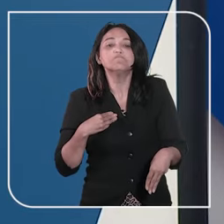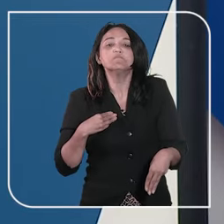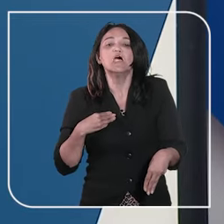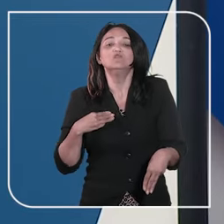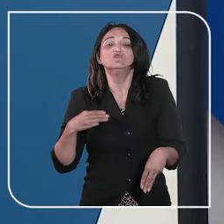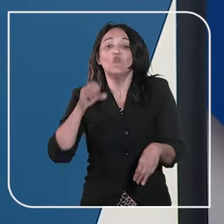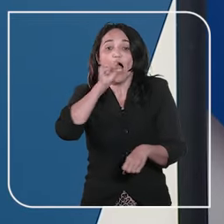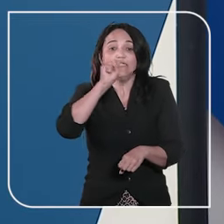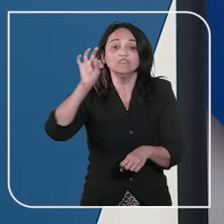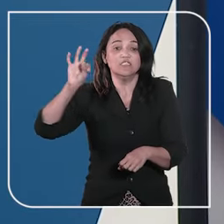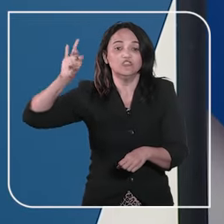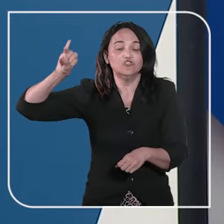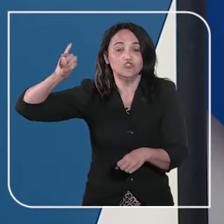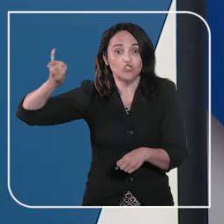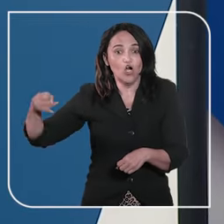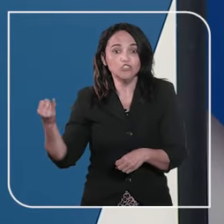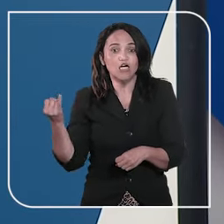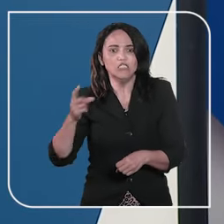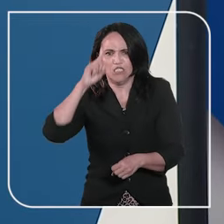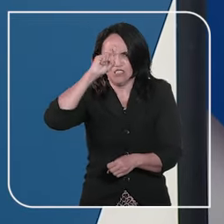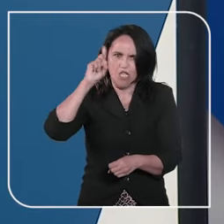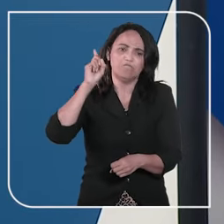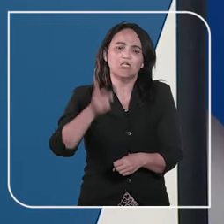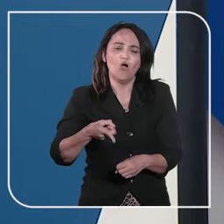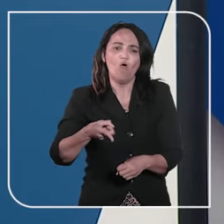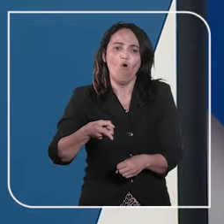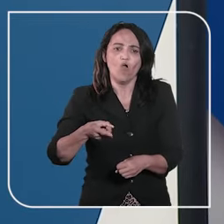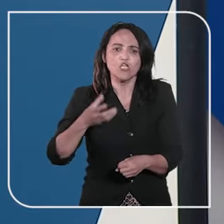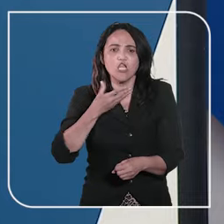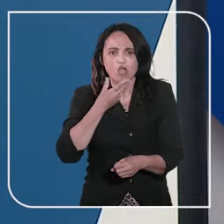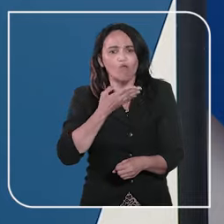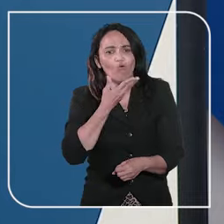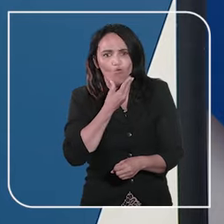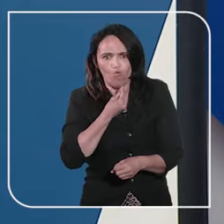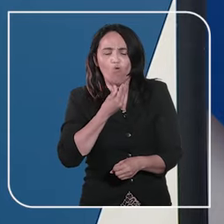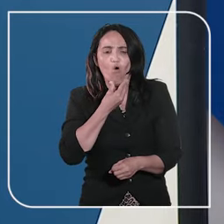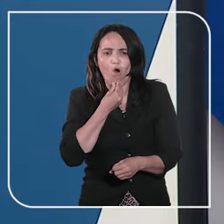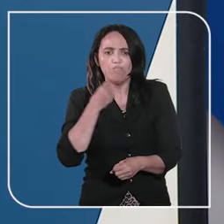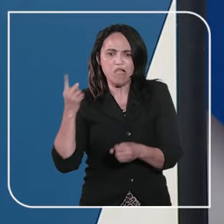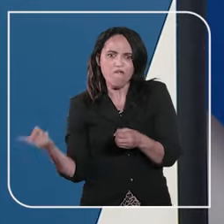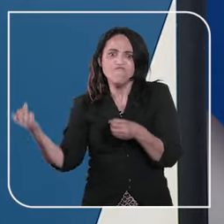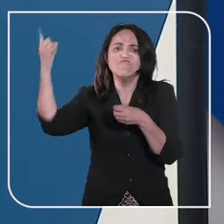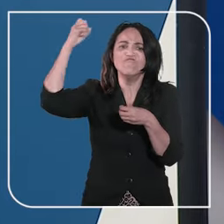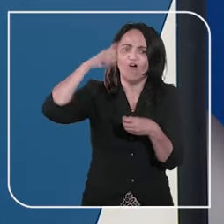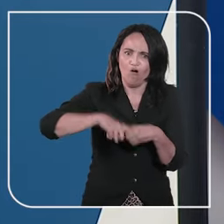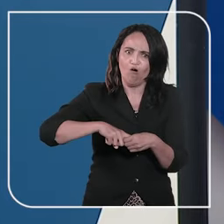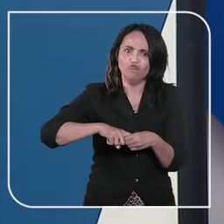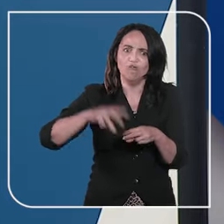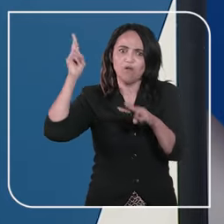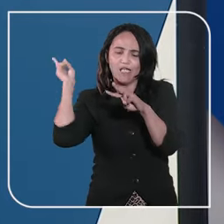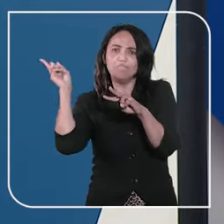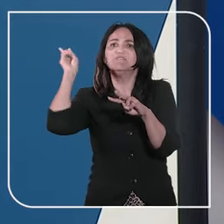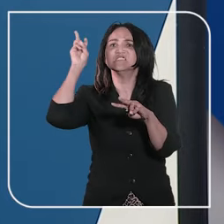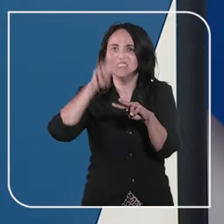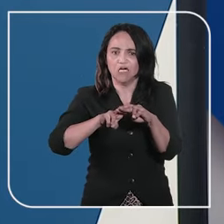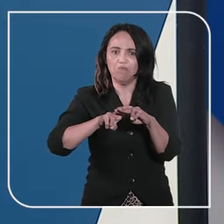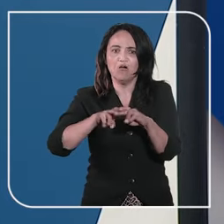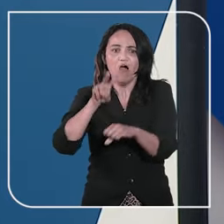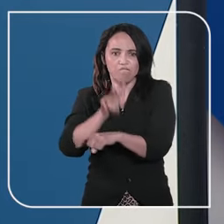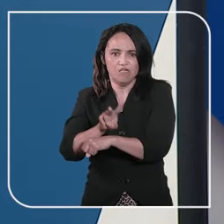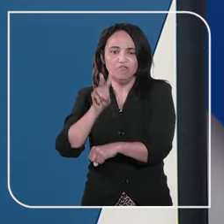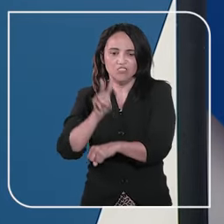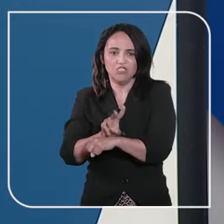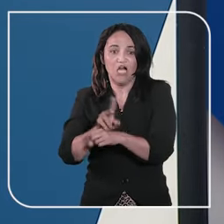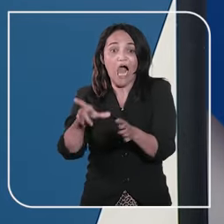determinou que um homem acusado de tentar assassinar uma pessoa volte para a prisão preventiva, ou seja, antes do julgamento